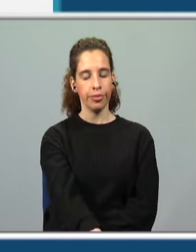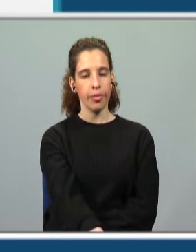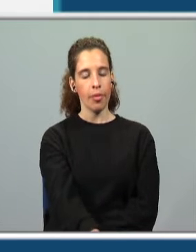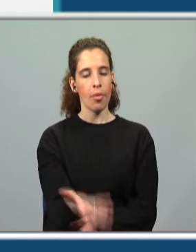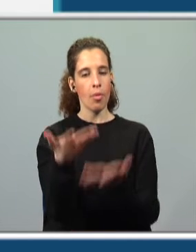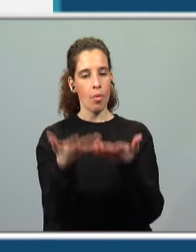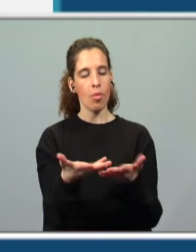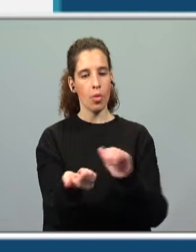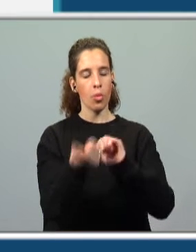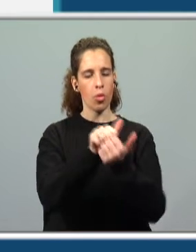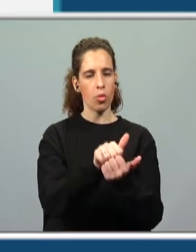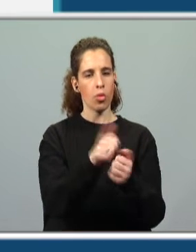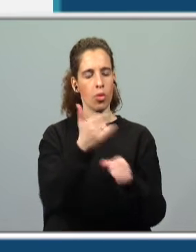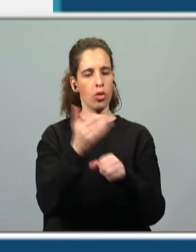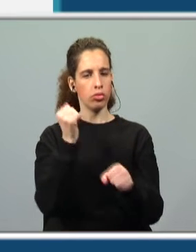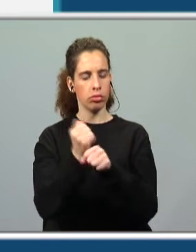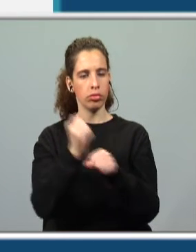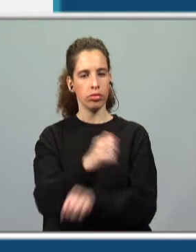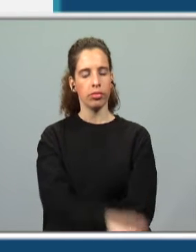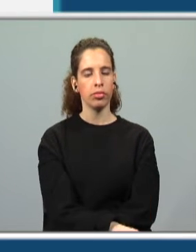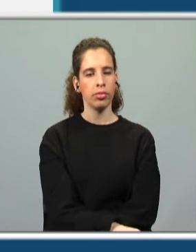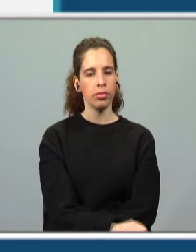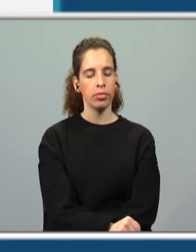se calhar, passávamos a um outro exercício.